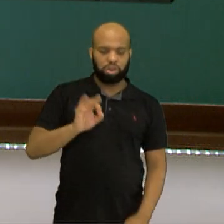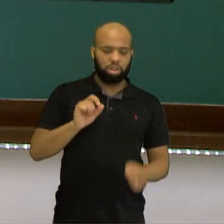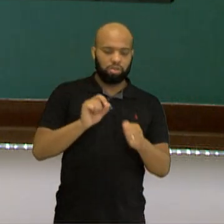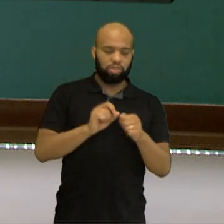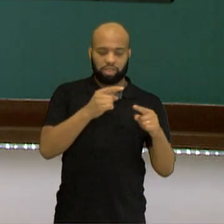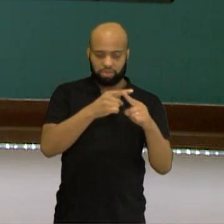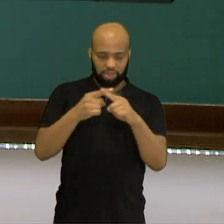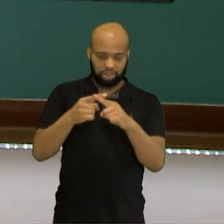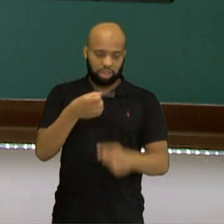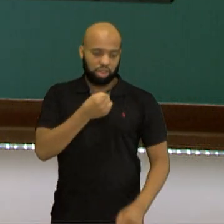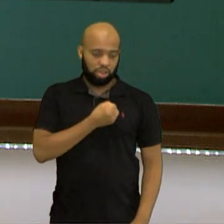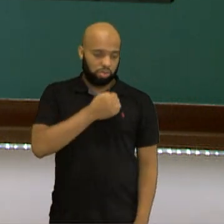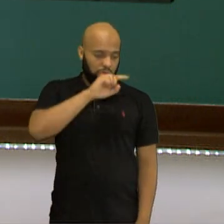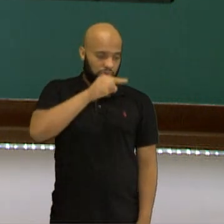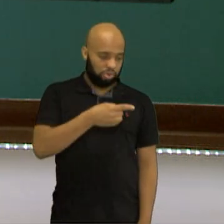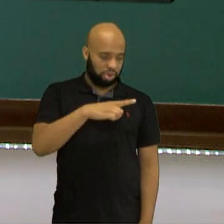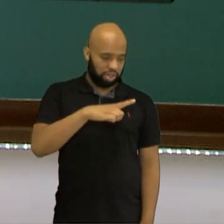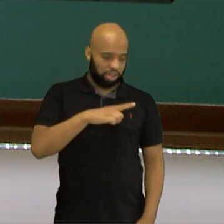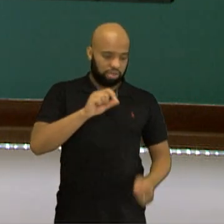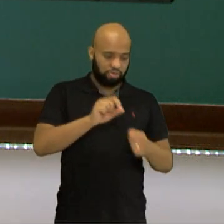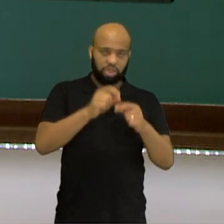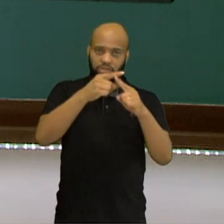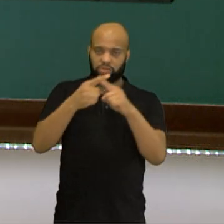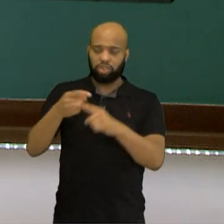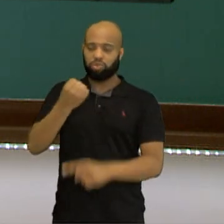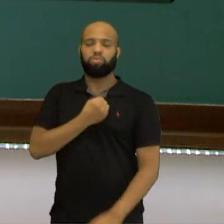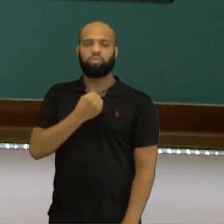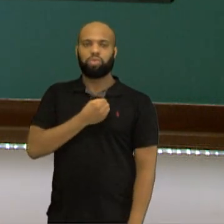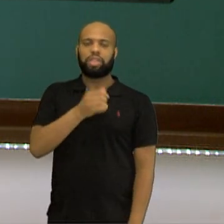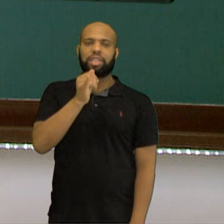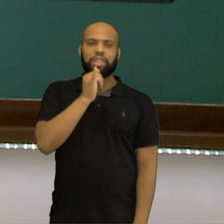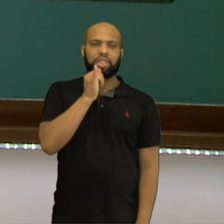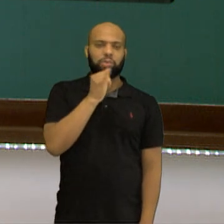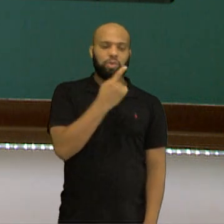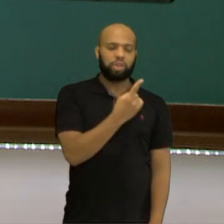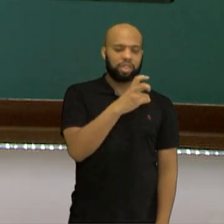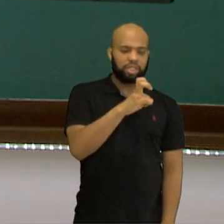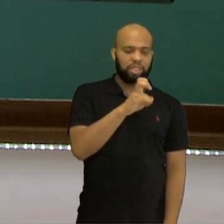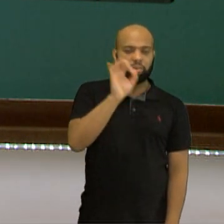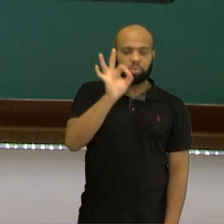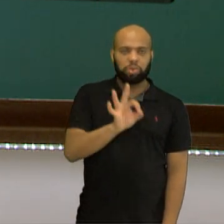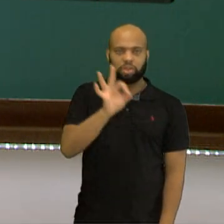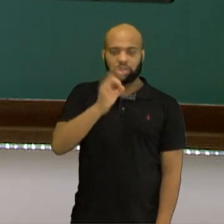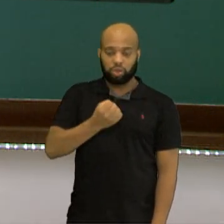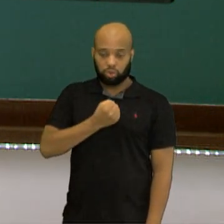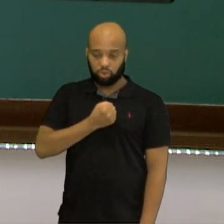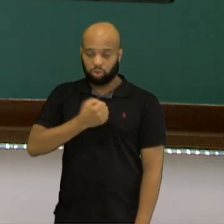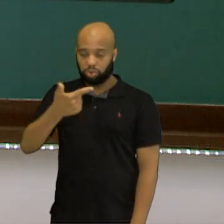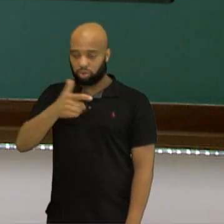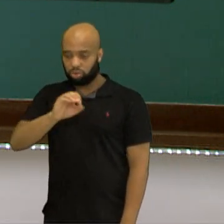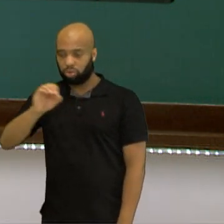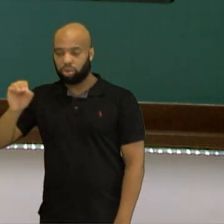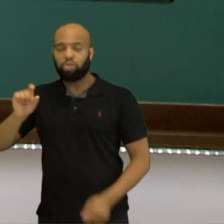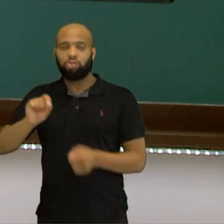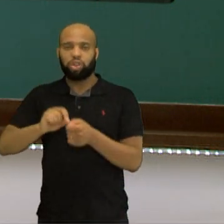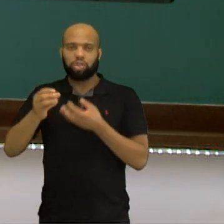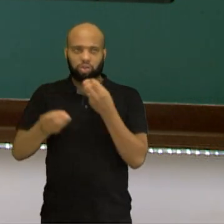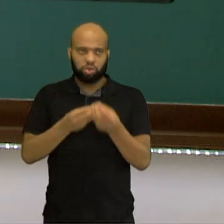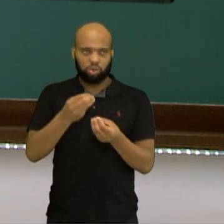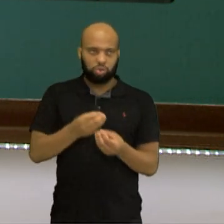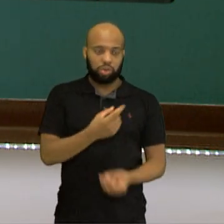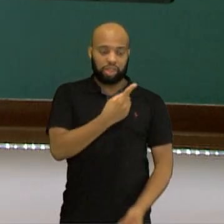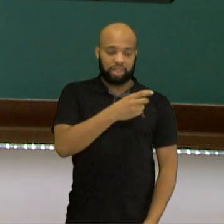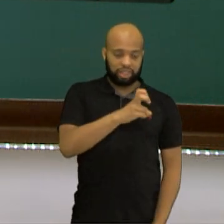sua forma decimal pelo número. Então, olha só. Se eu quiser calcular 15% de 200, eu faço o quê? 15% é igual a 0